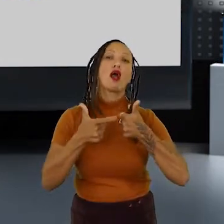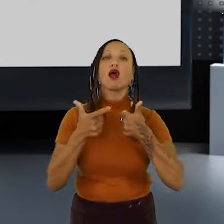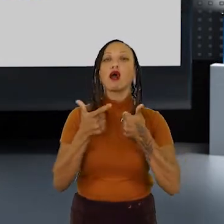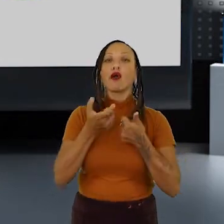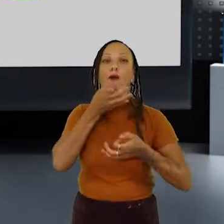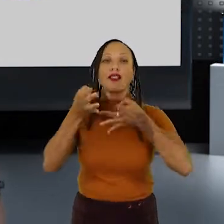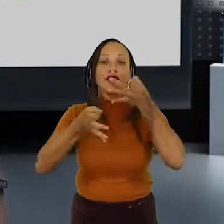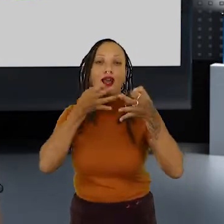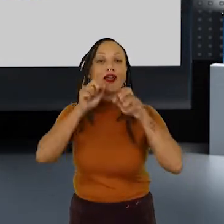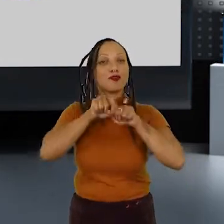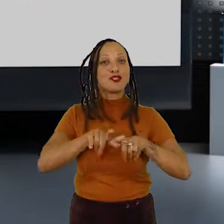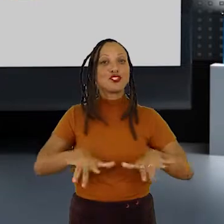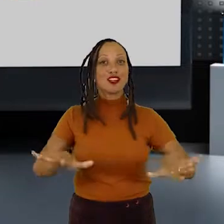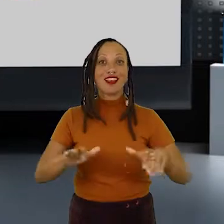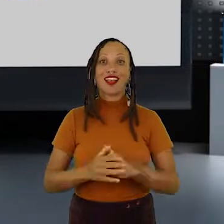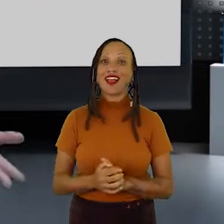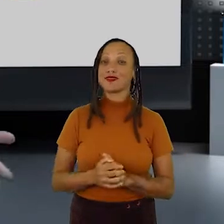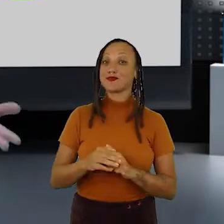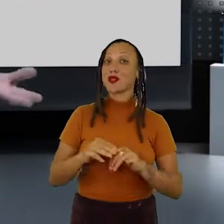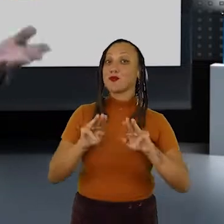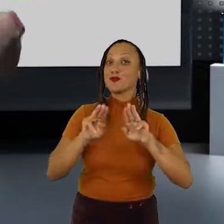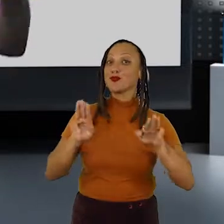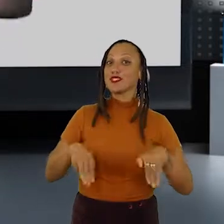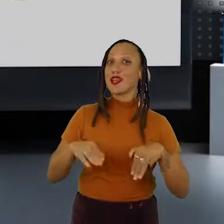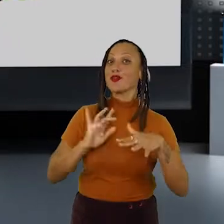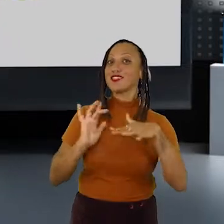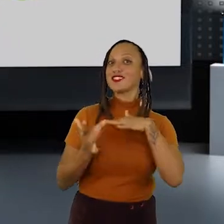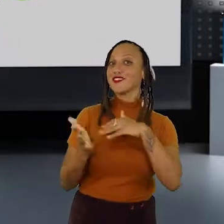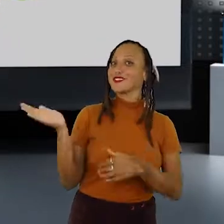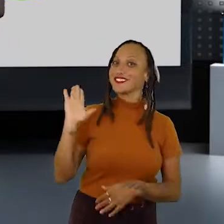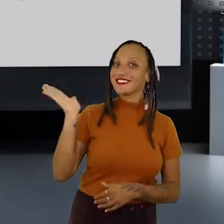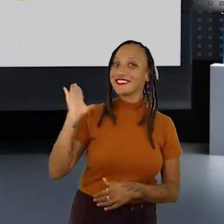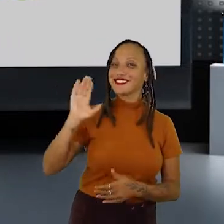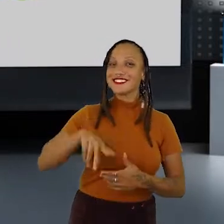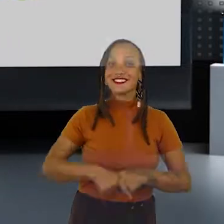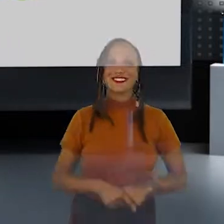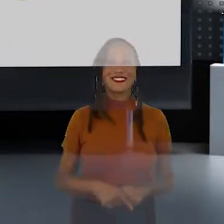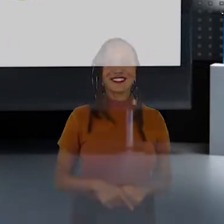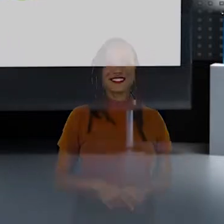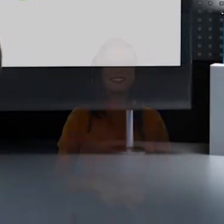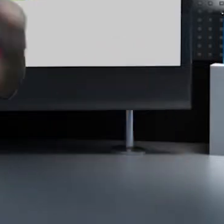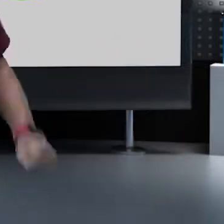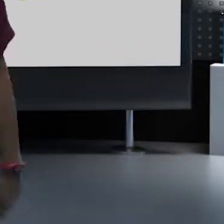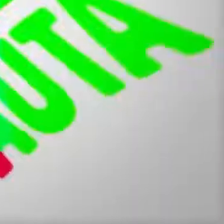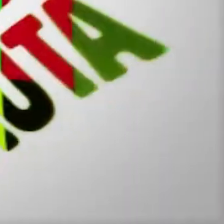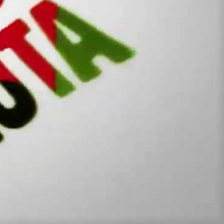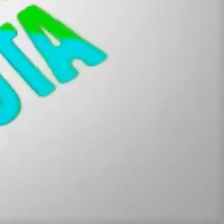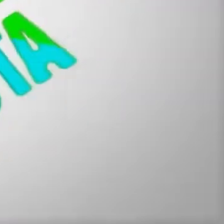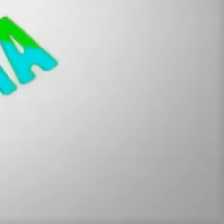comente, compartilha, e siga o Museu nas redes sociais. Tchau, tchau.